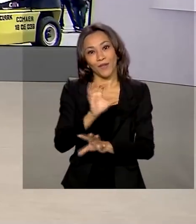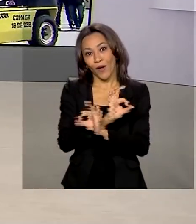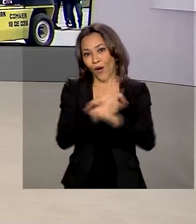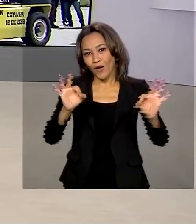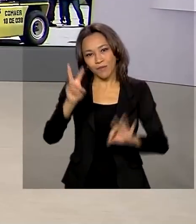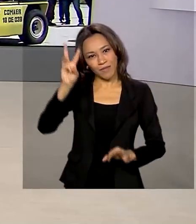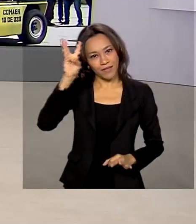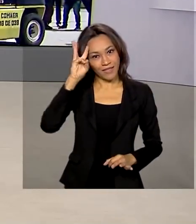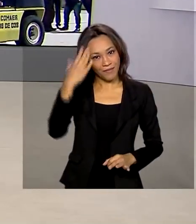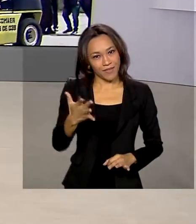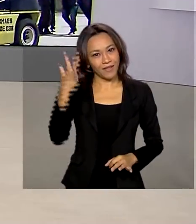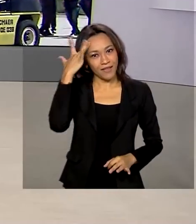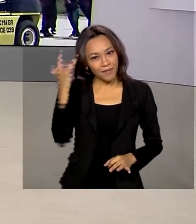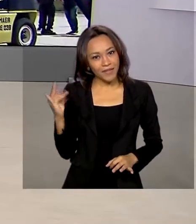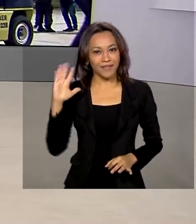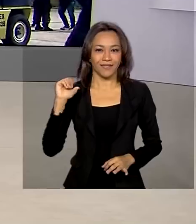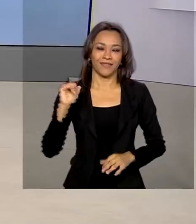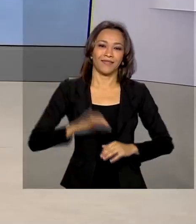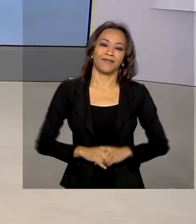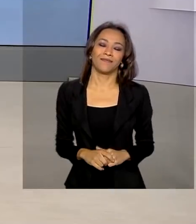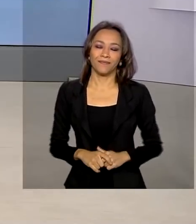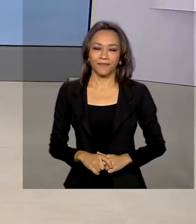terça-feira para você e até amanhã. Tchau, tchau.